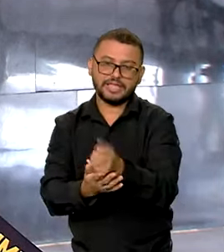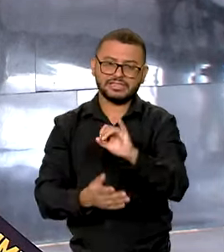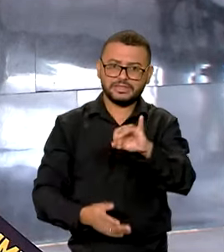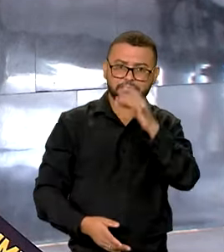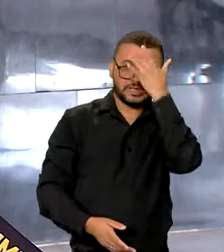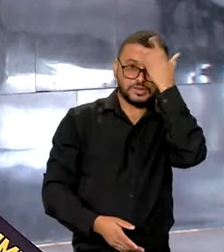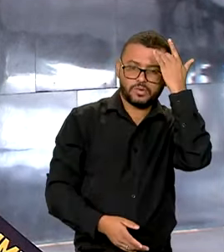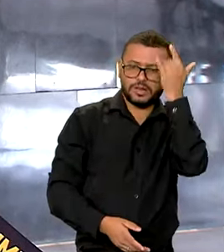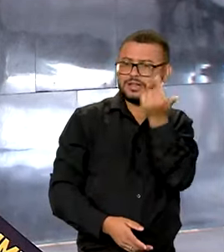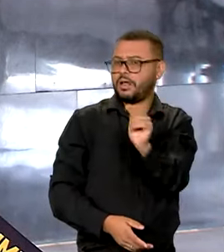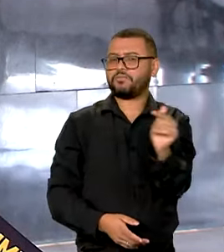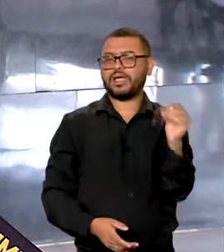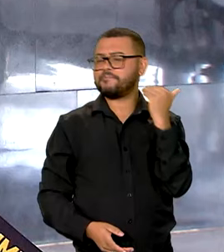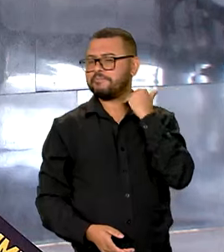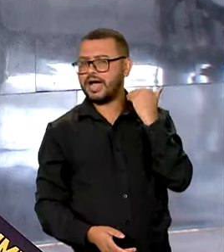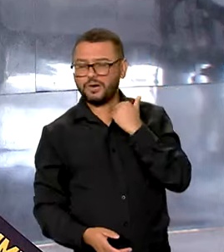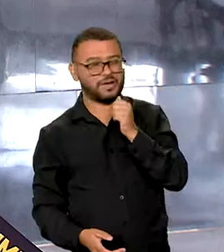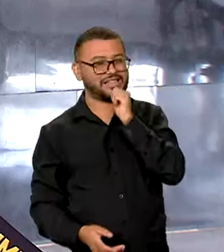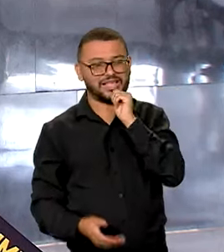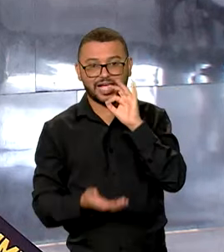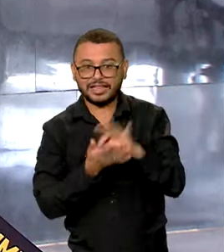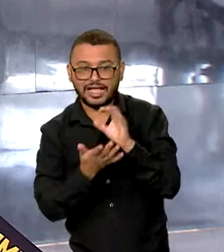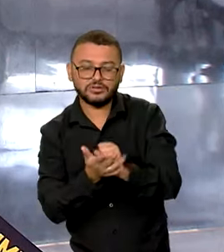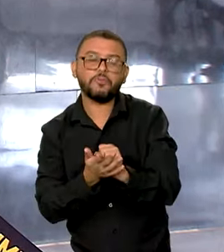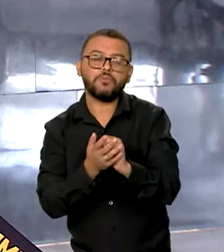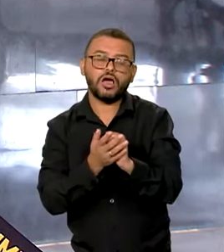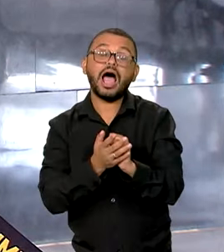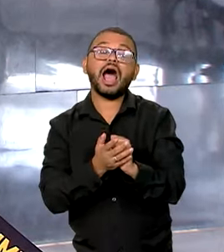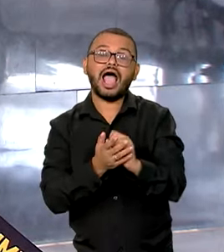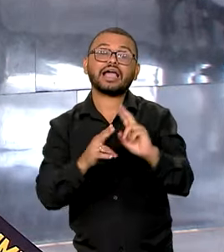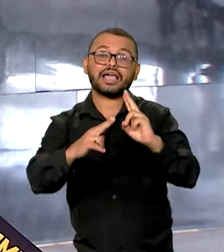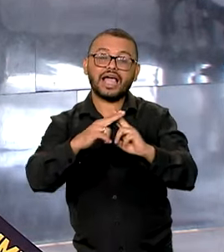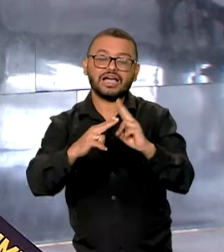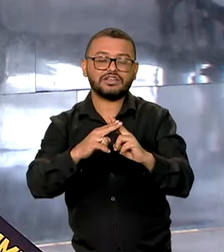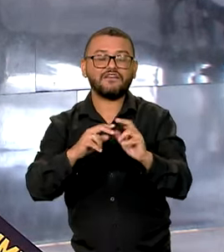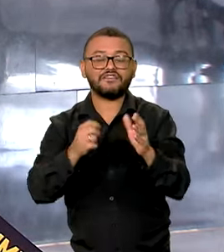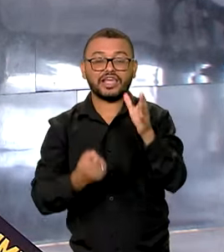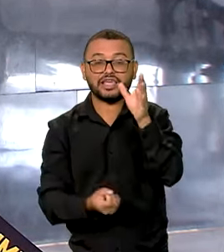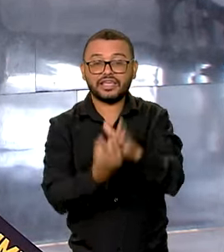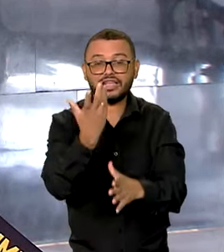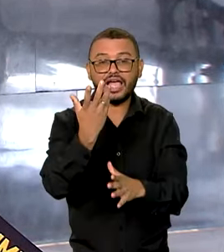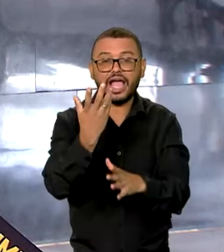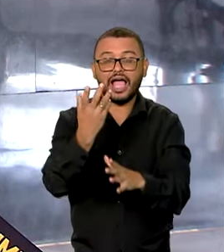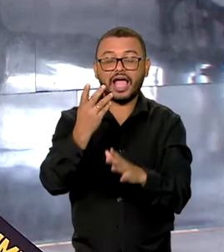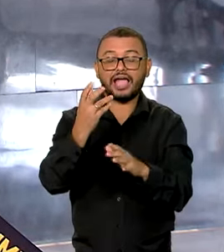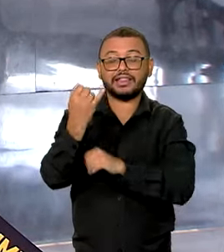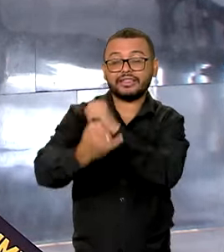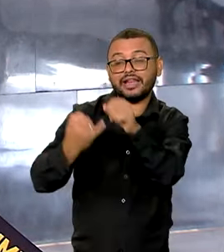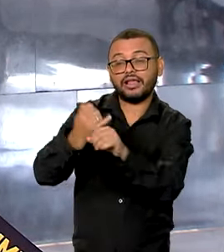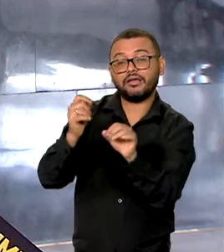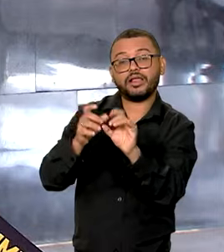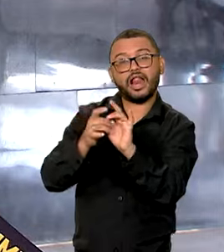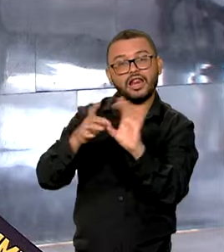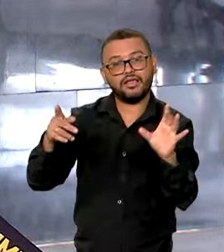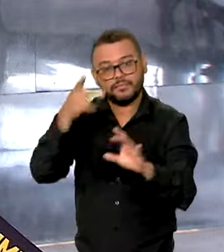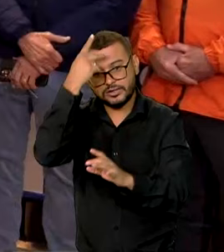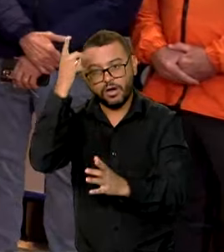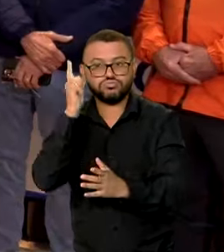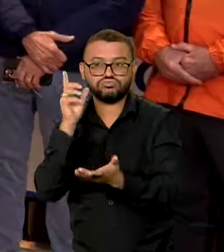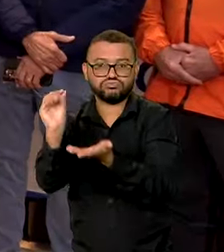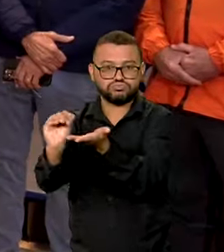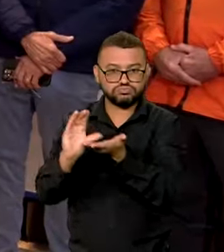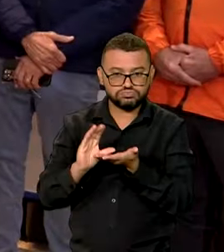pessoa não tiver conta aberta na instituição, a Caixa vai abrir uma poupança social digital para recebimento do auxílio.